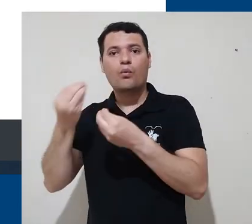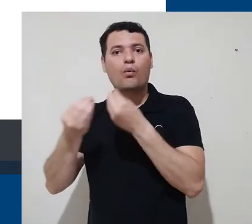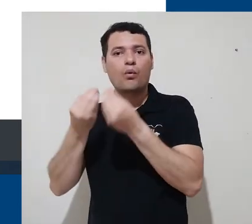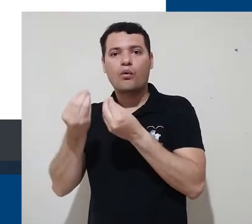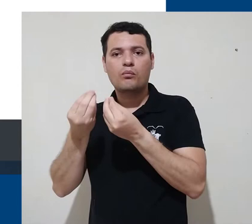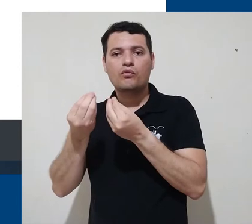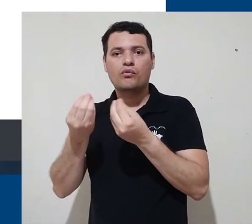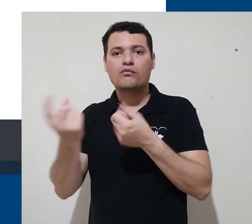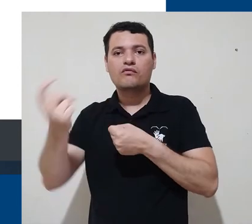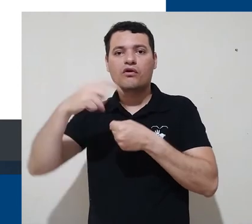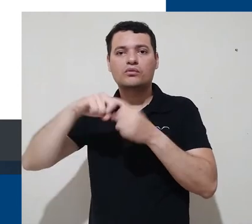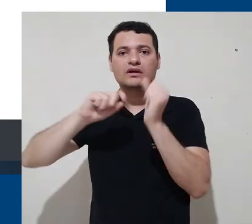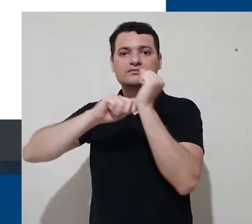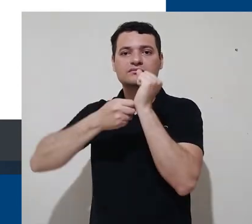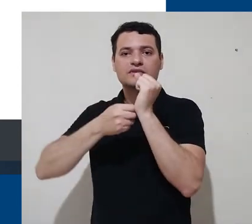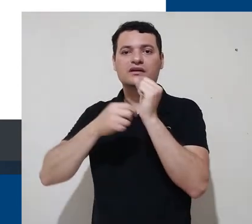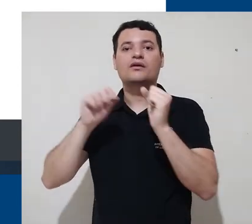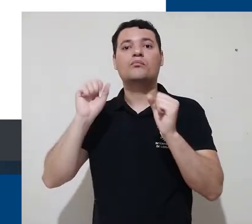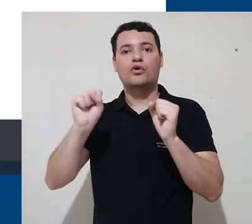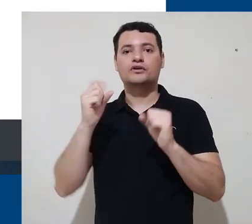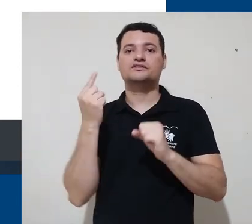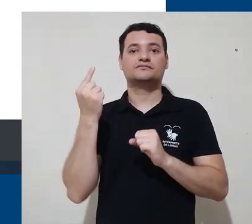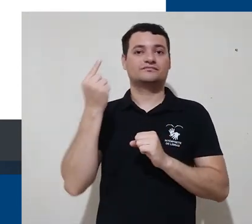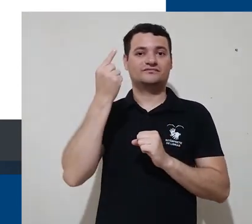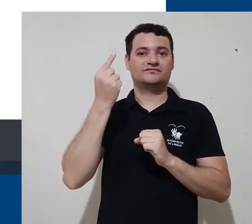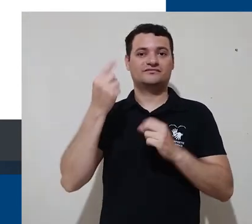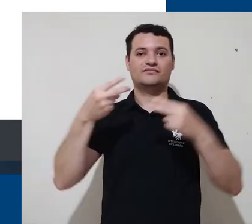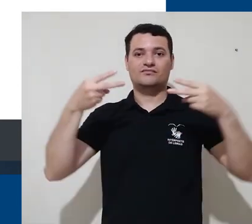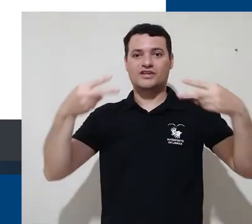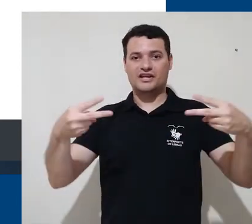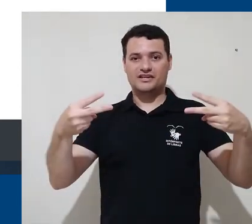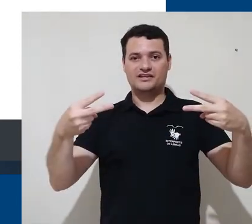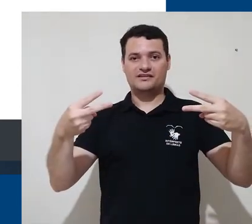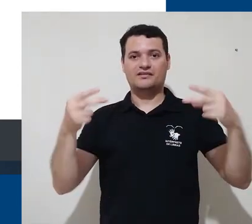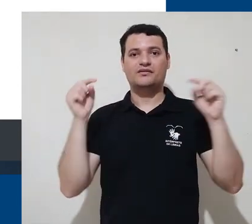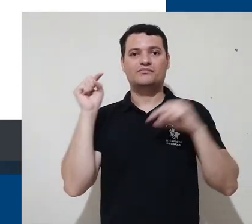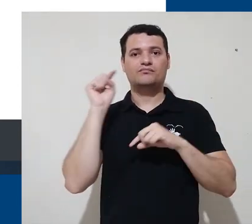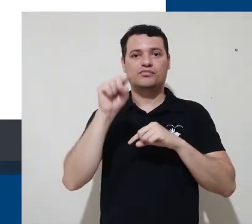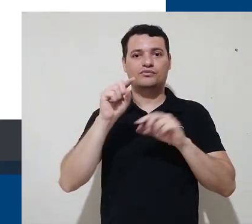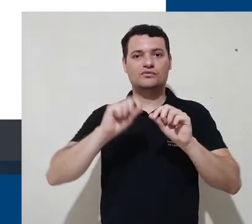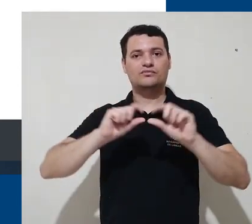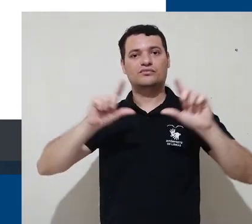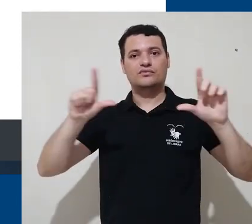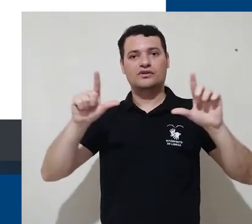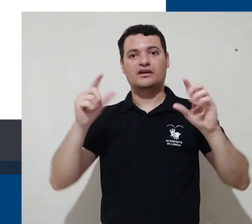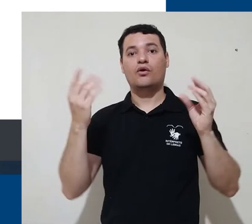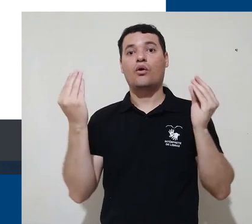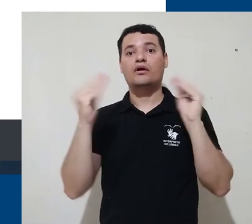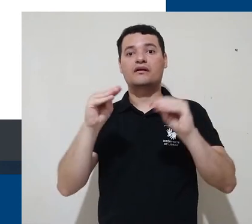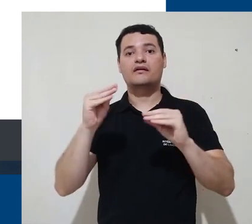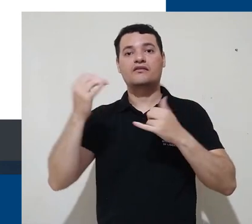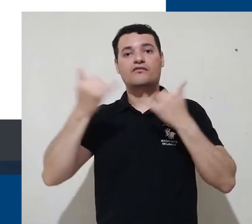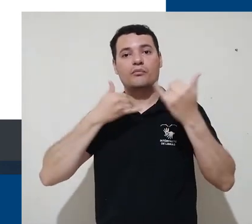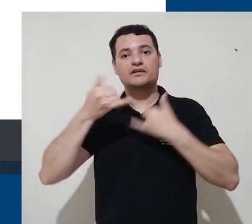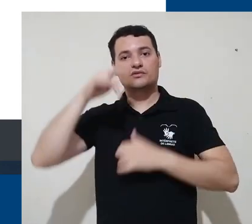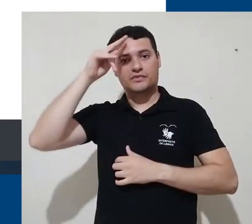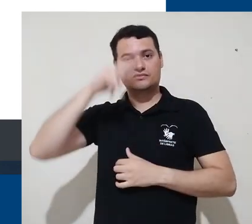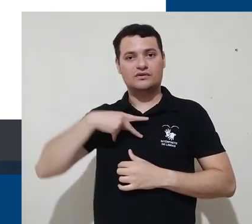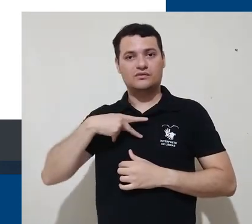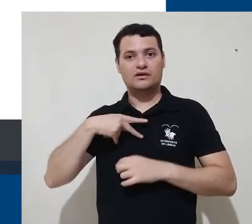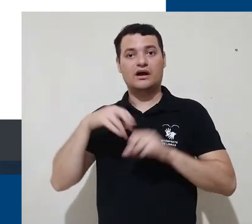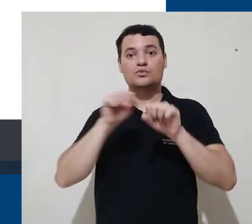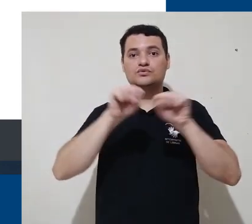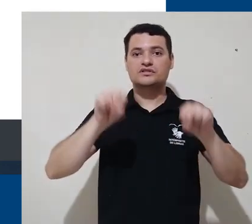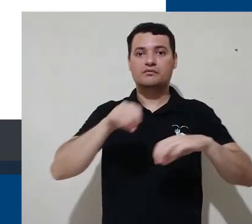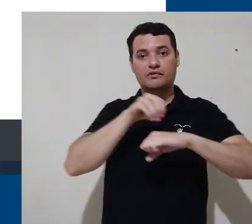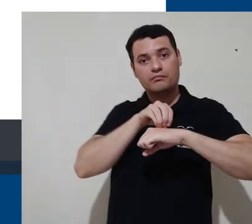de recuperação de senha através deste link, no qual você vai inserir algumas informações pessoais e o sistema enviará